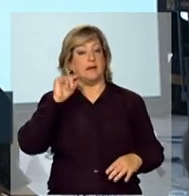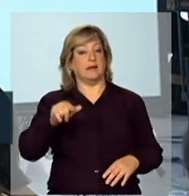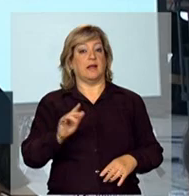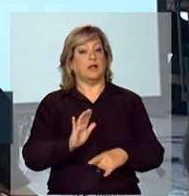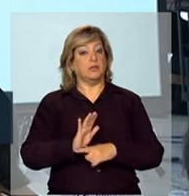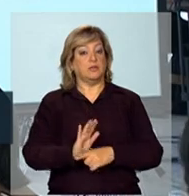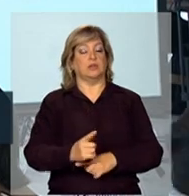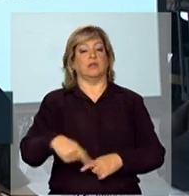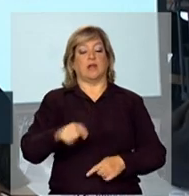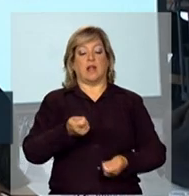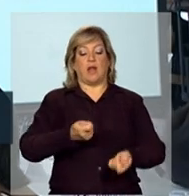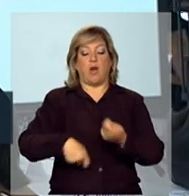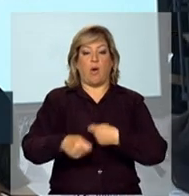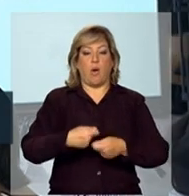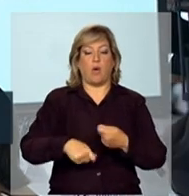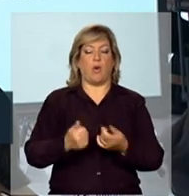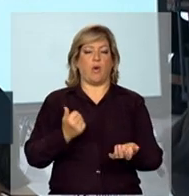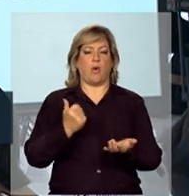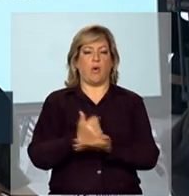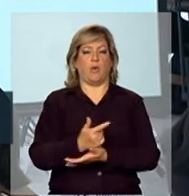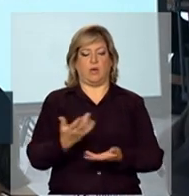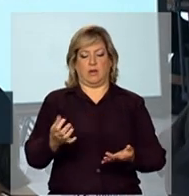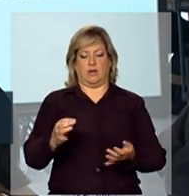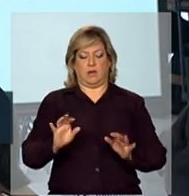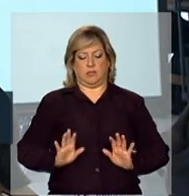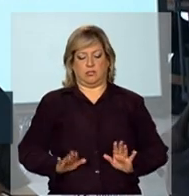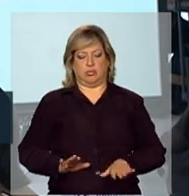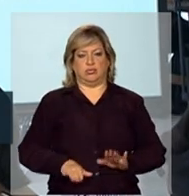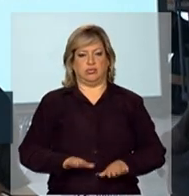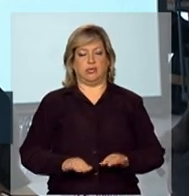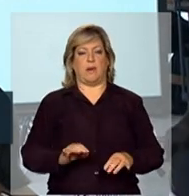o seu pequeno negócio, comprar máquina de costura,